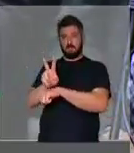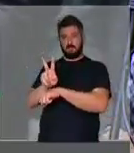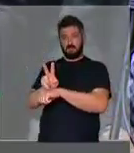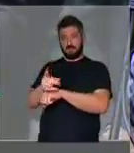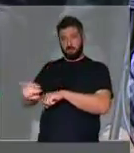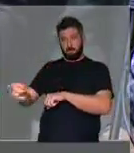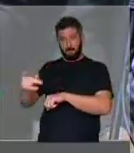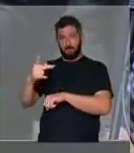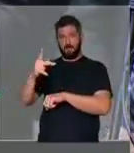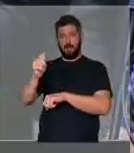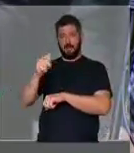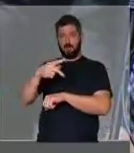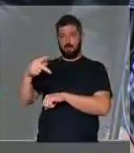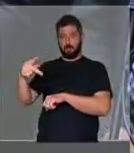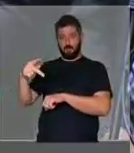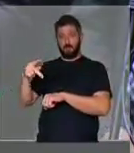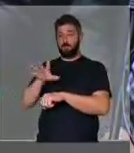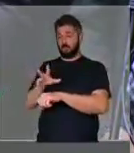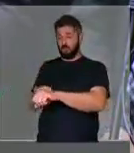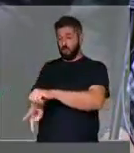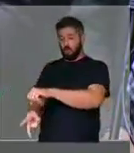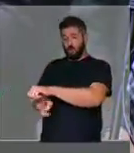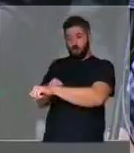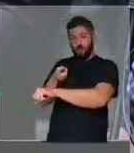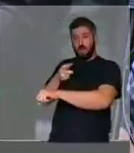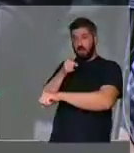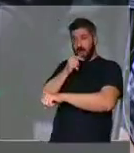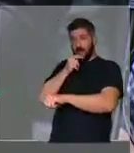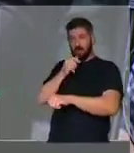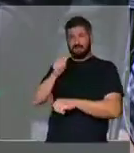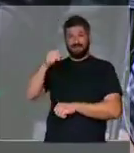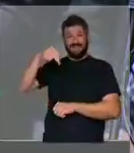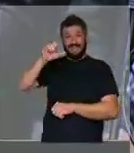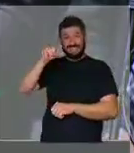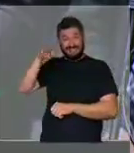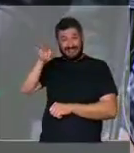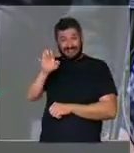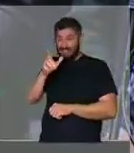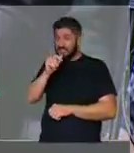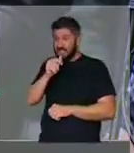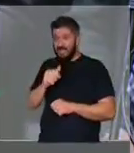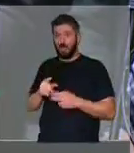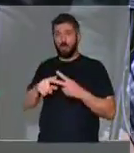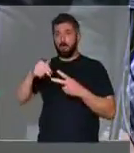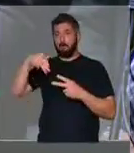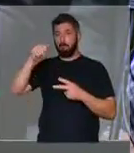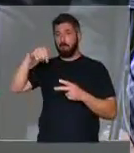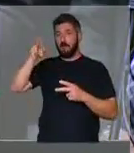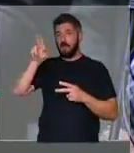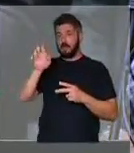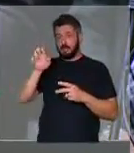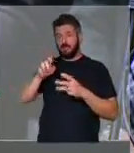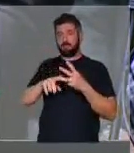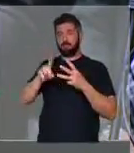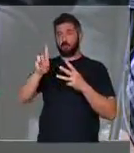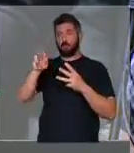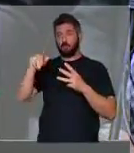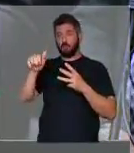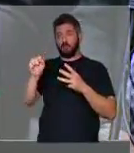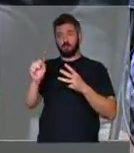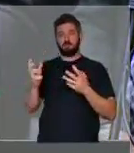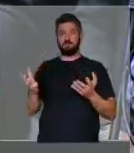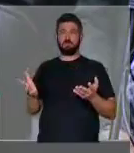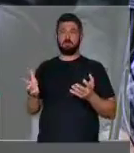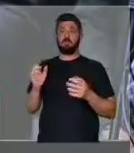permanente ou intervenção em nascentes, veredas, manguezais e dunas, desde que não